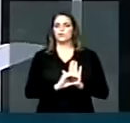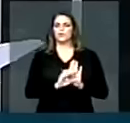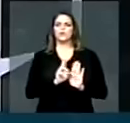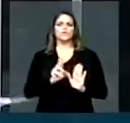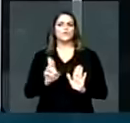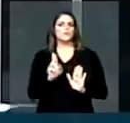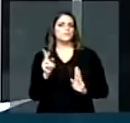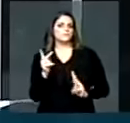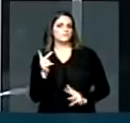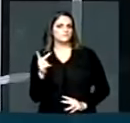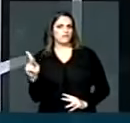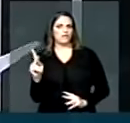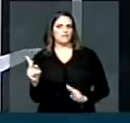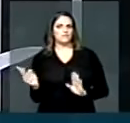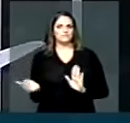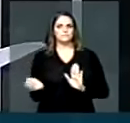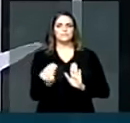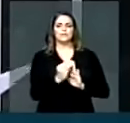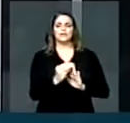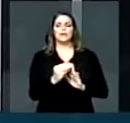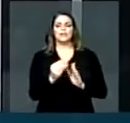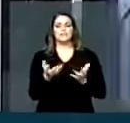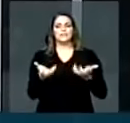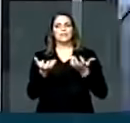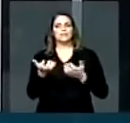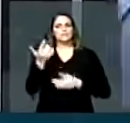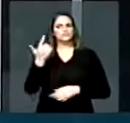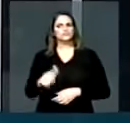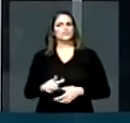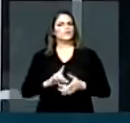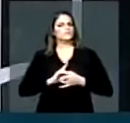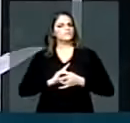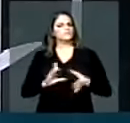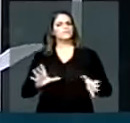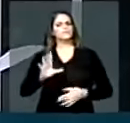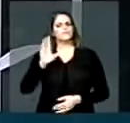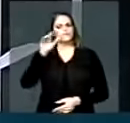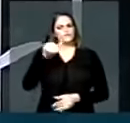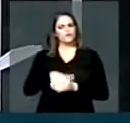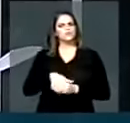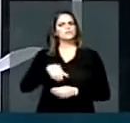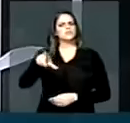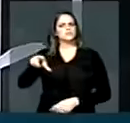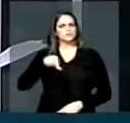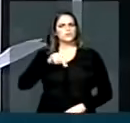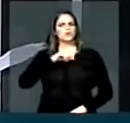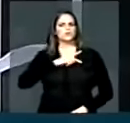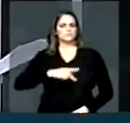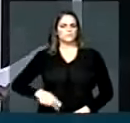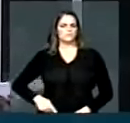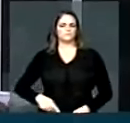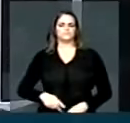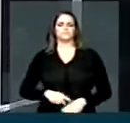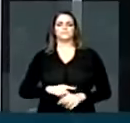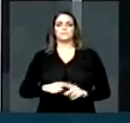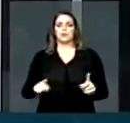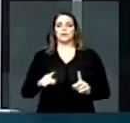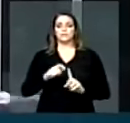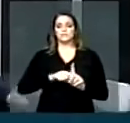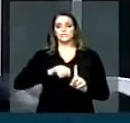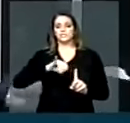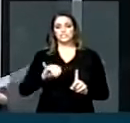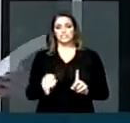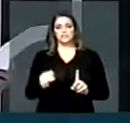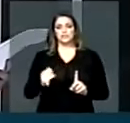com seu nome, restabelecendo, portanto, as eleições diretas à Presidência da República. Em janeiro de 84,